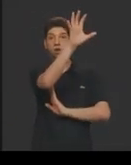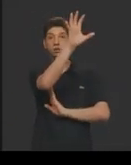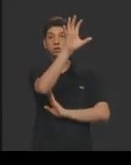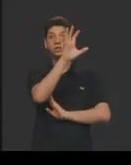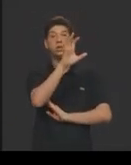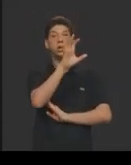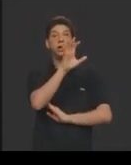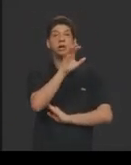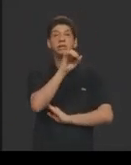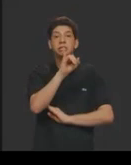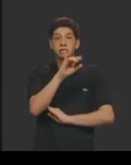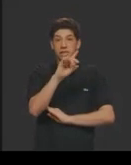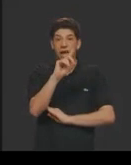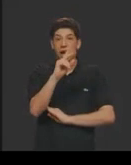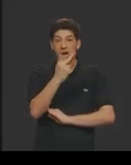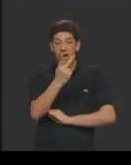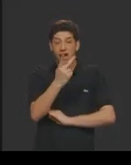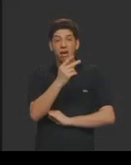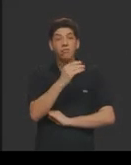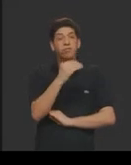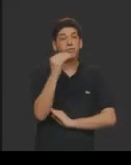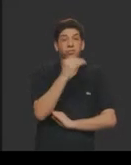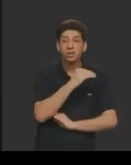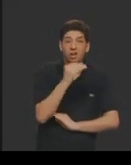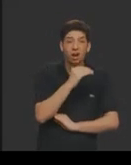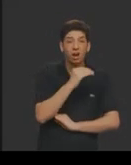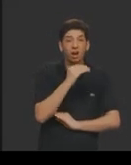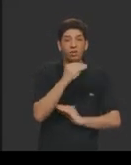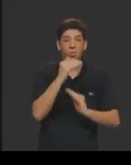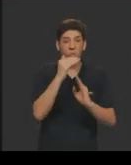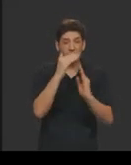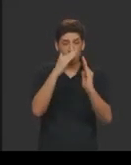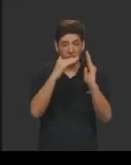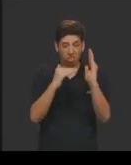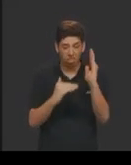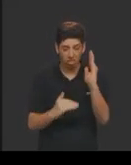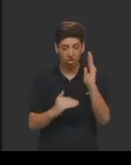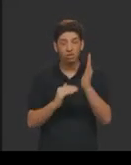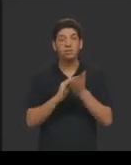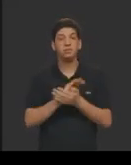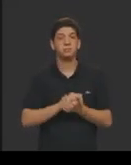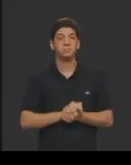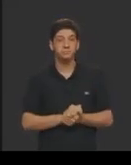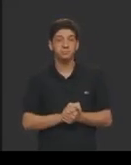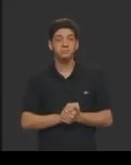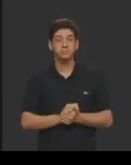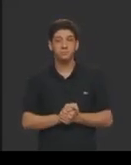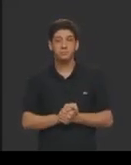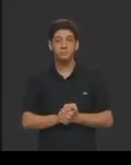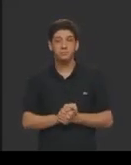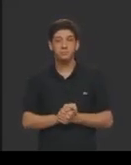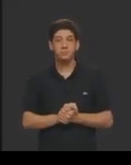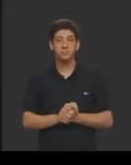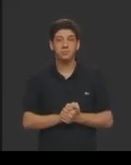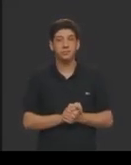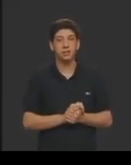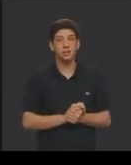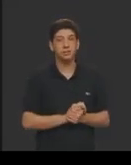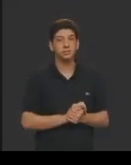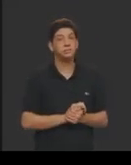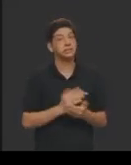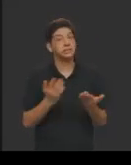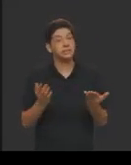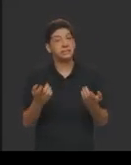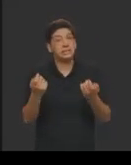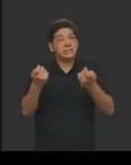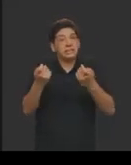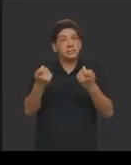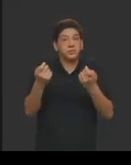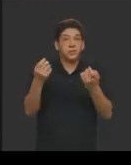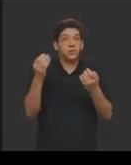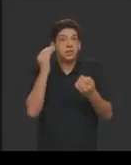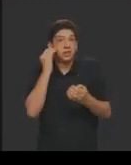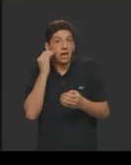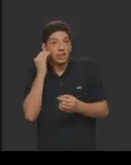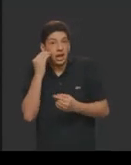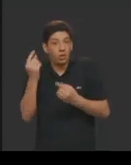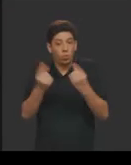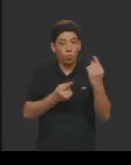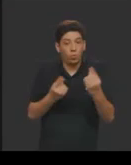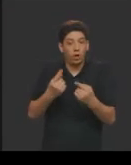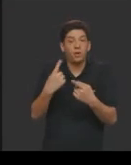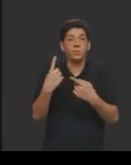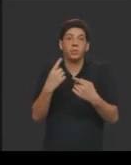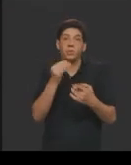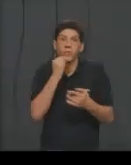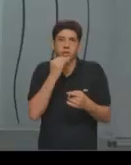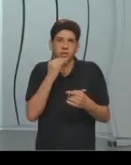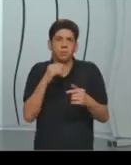E uma pesquisa que eu faço especificamente, não dá para fazer isso, porque a gente está discutindo para o estado de Minas Gerais inteiro. Mas como eu trabalho em Ribeirão das